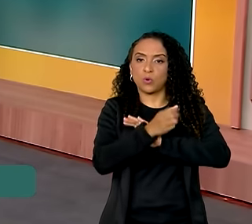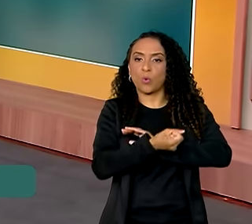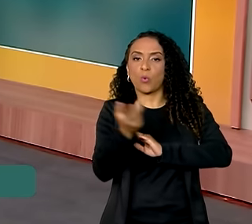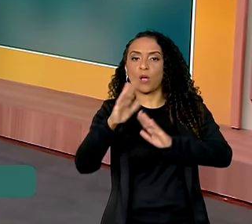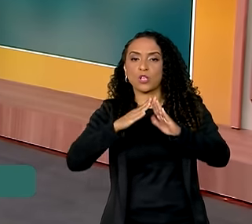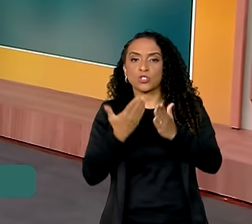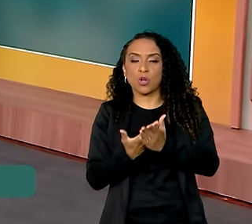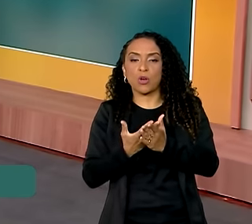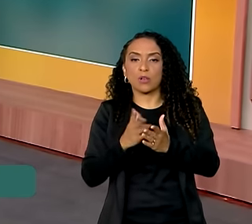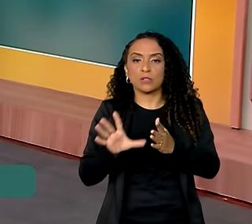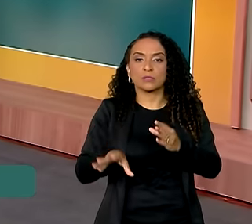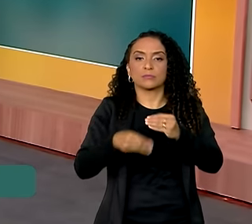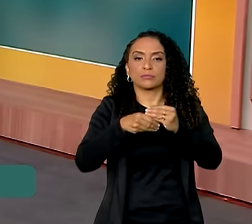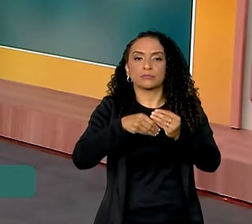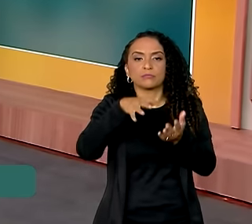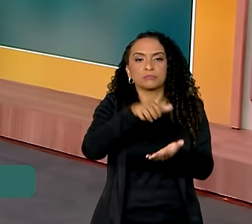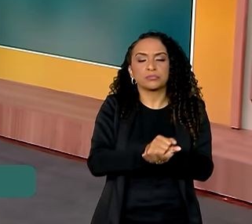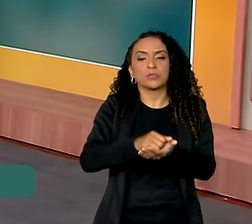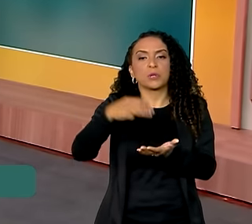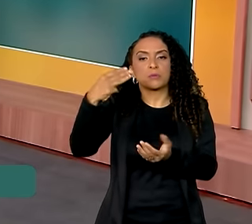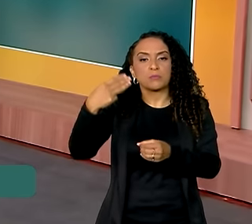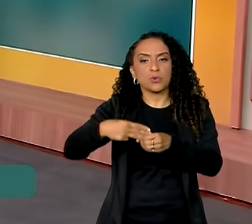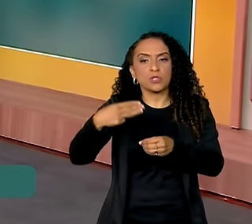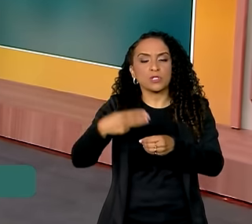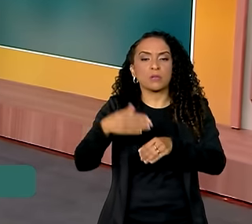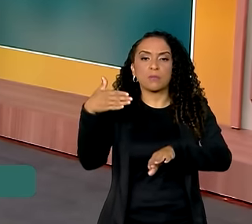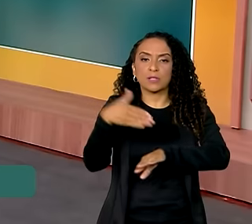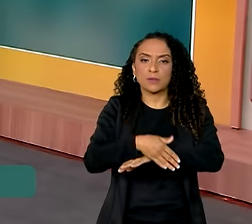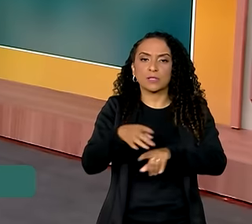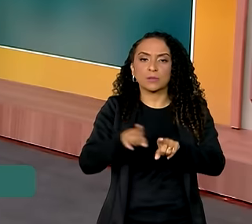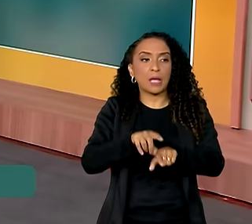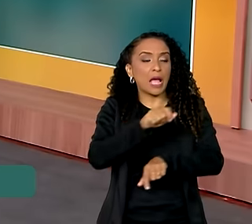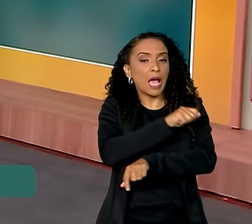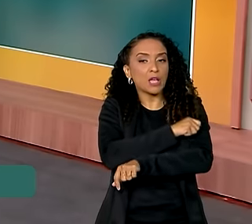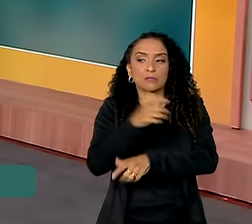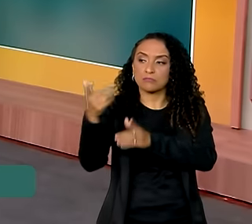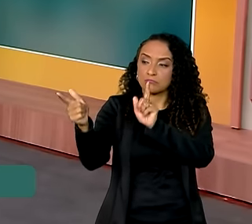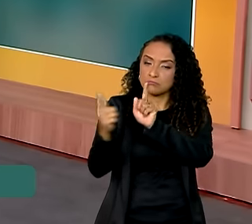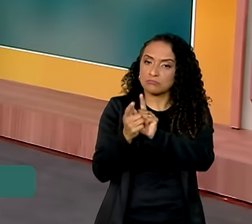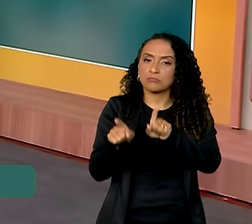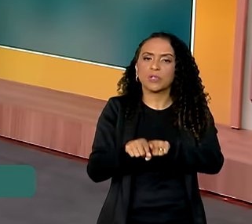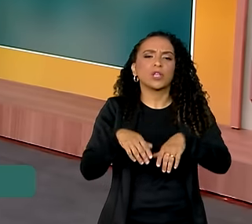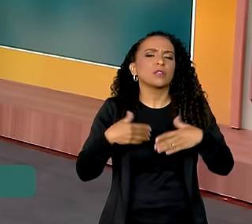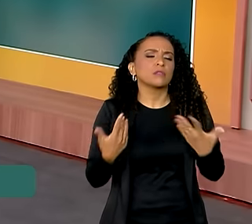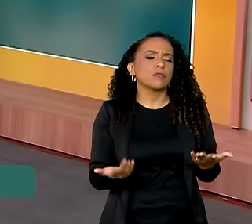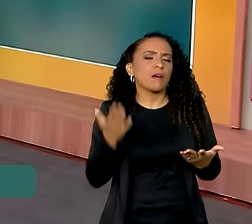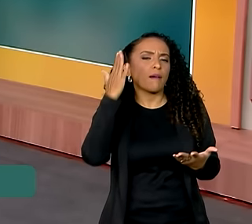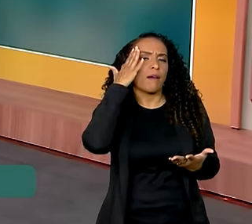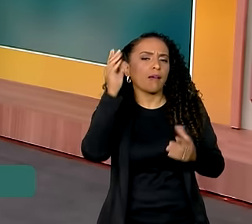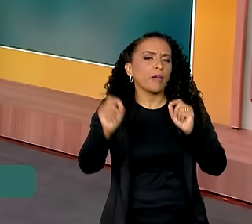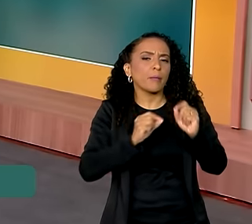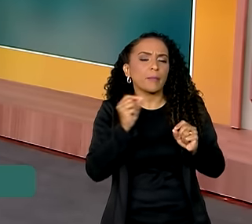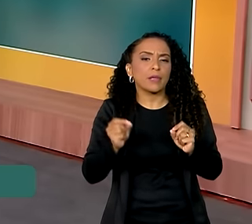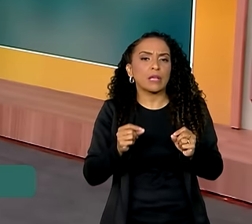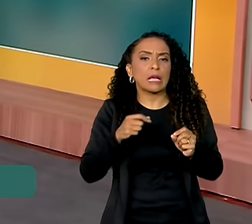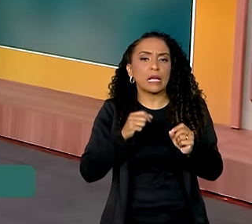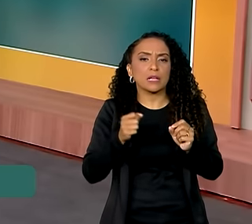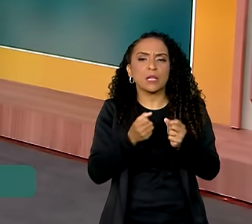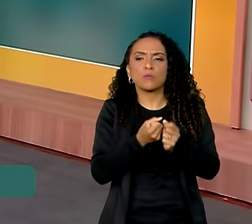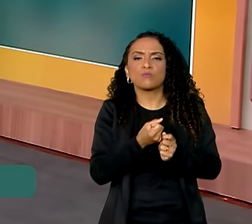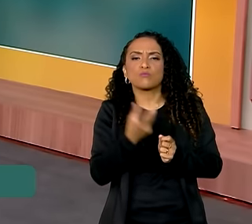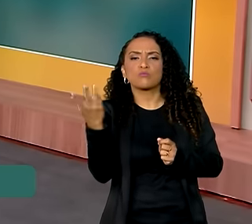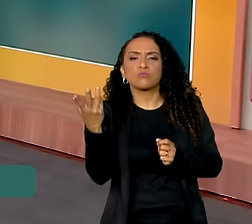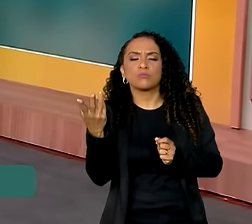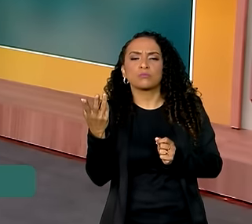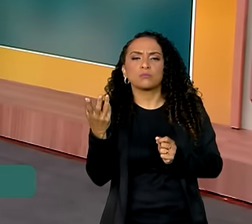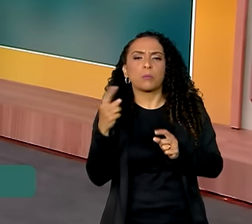escolas pactuadas, municípios participantes e, portanto, alunos atendidos também. Queria saber, esse aumento se deve